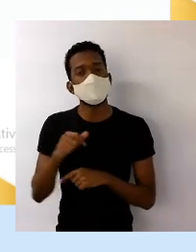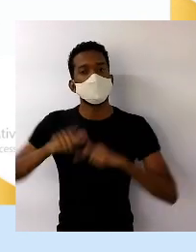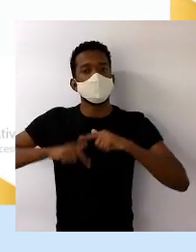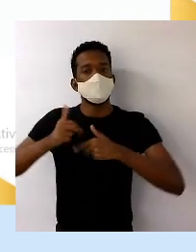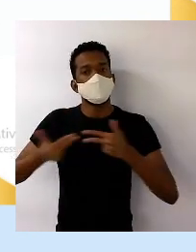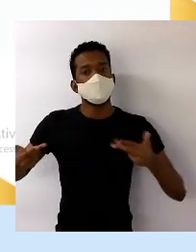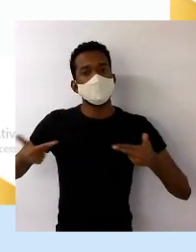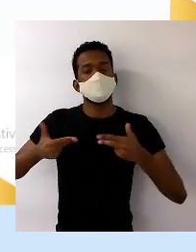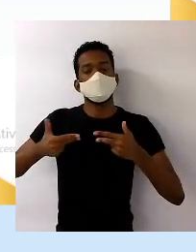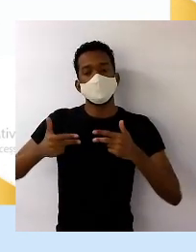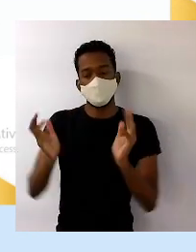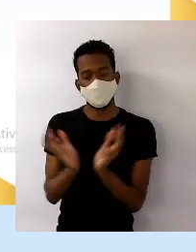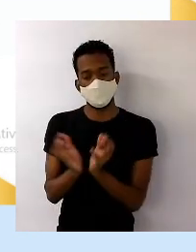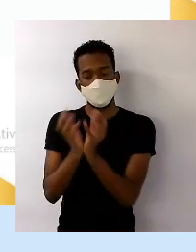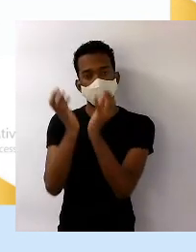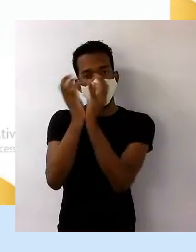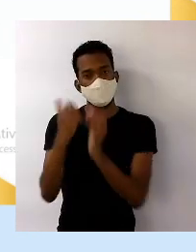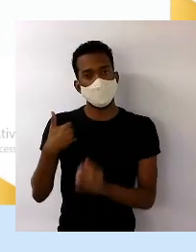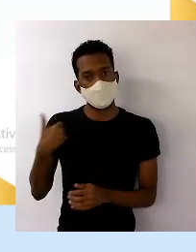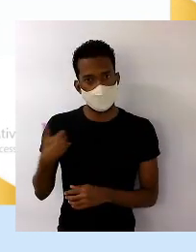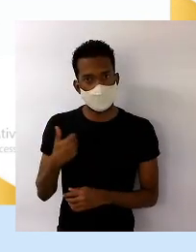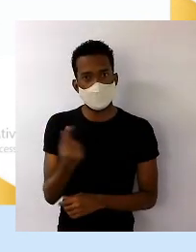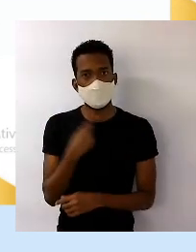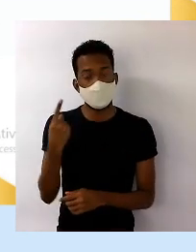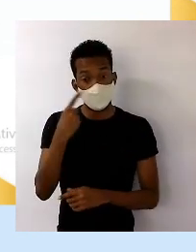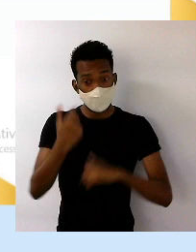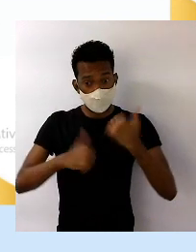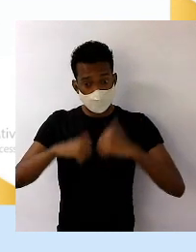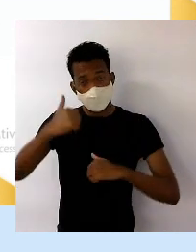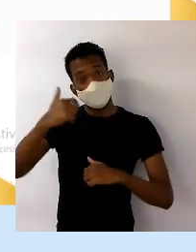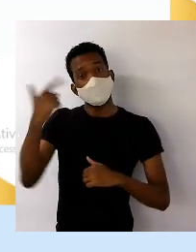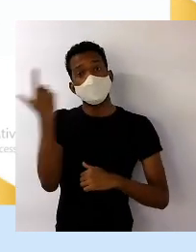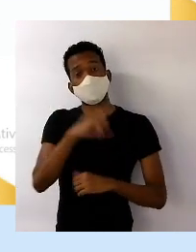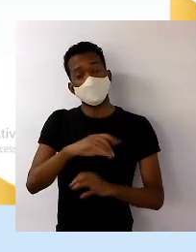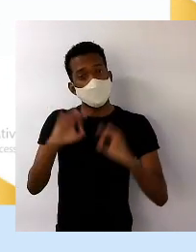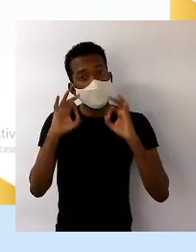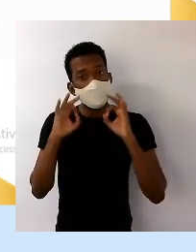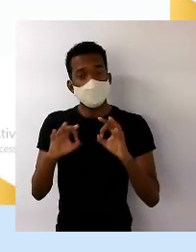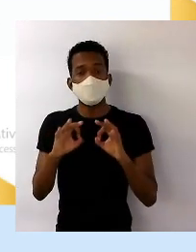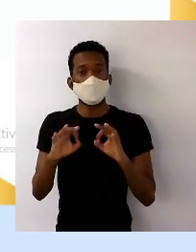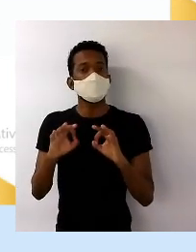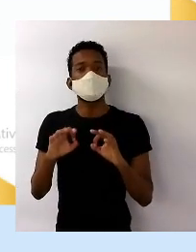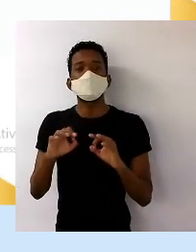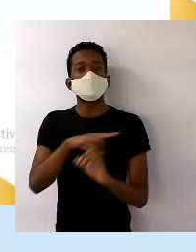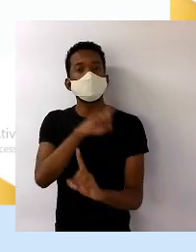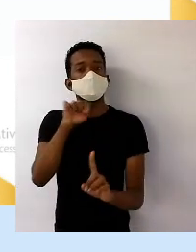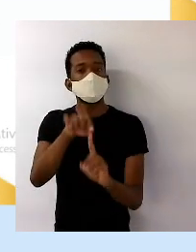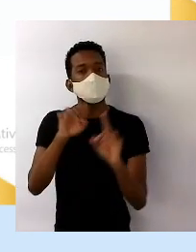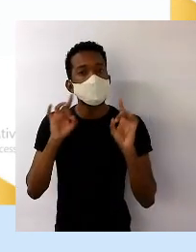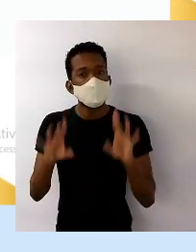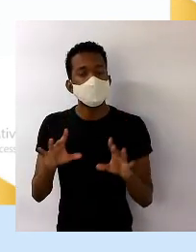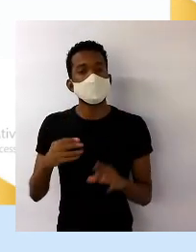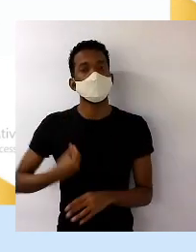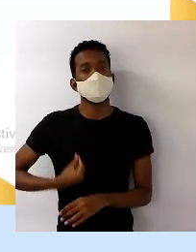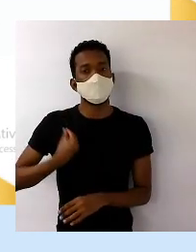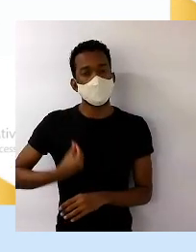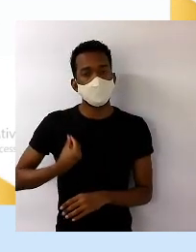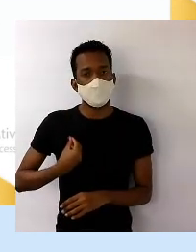países diferentes, a gente consegue muito bem definir qualidade de vida,